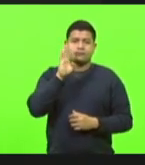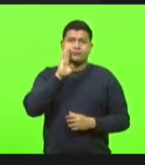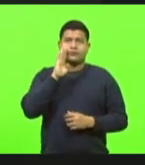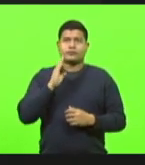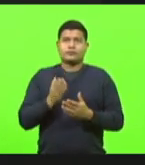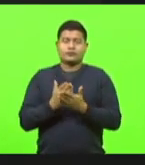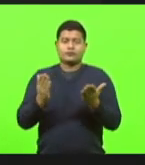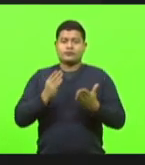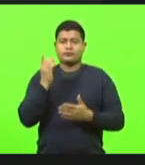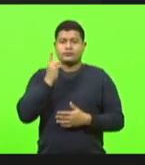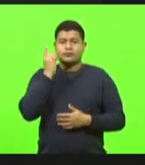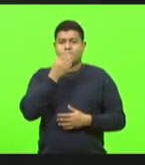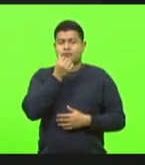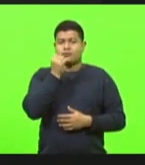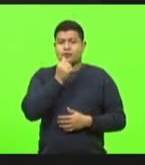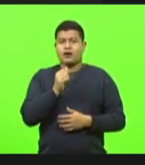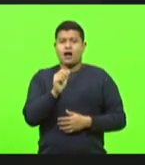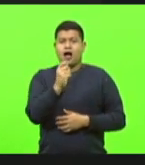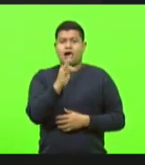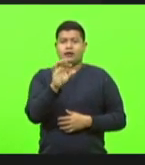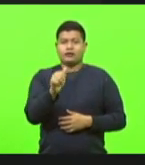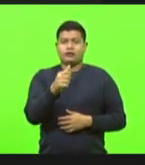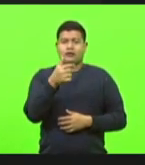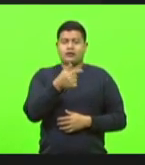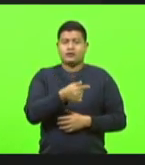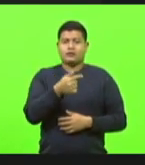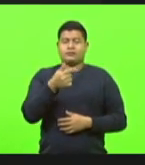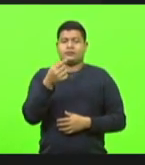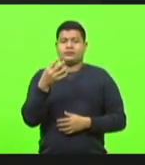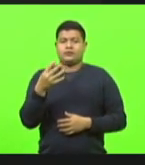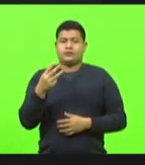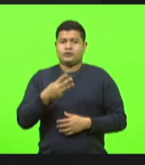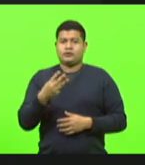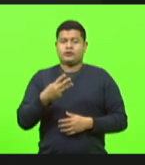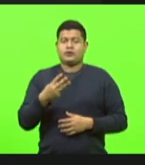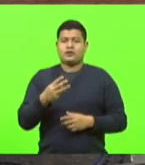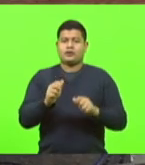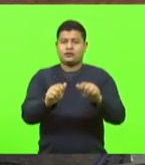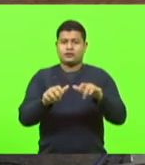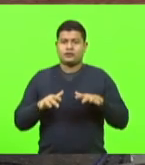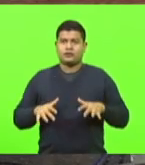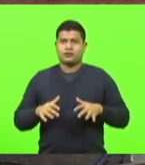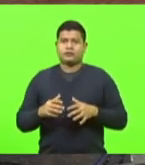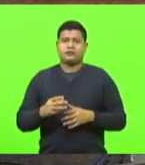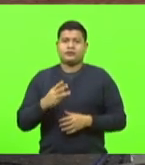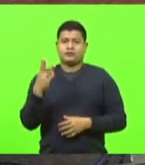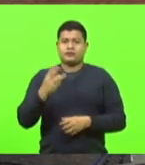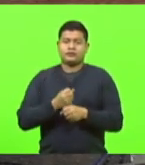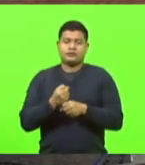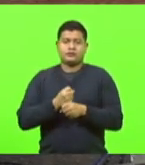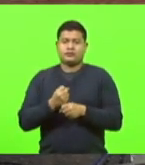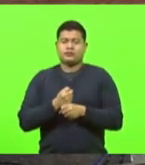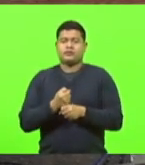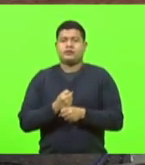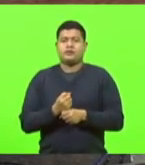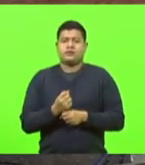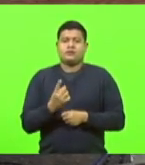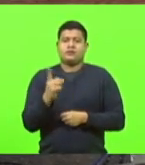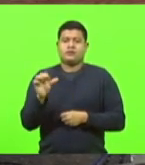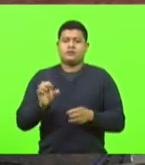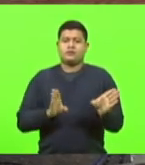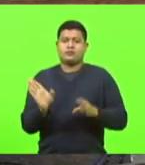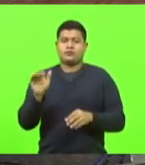deputadas. Ata da 73ª Sessão Ordinária, da 3ª Sessão Legislativa da 9ª